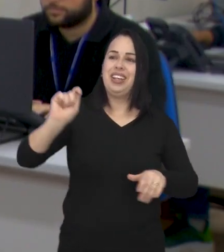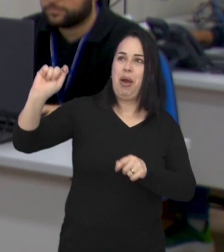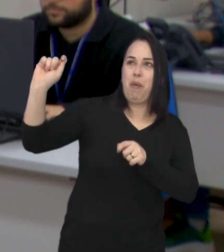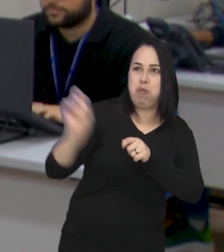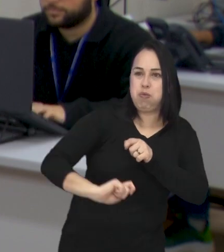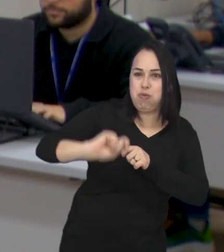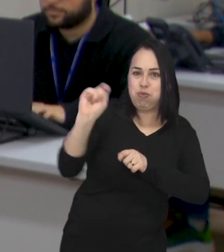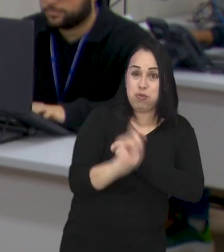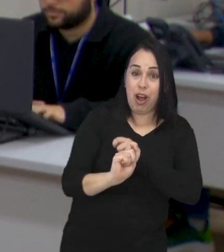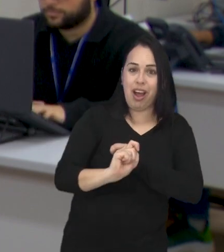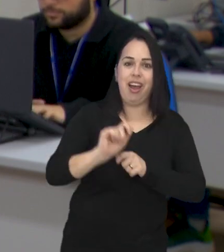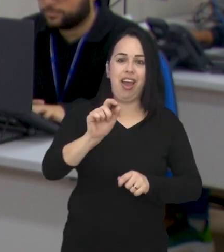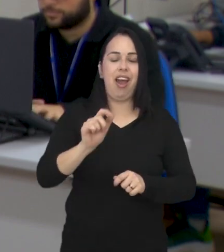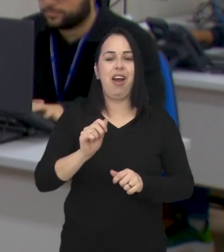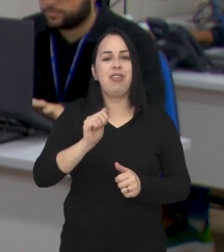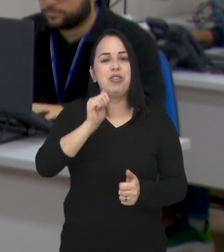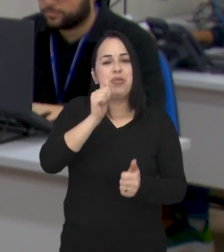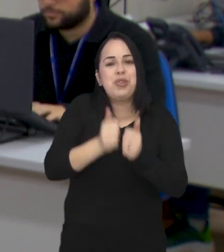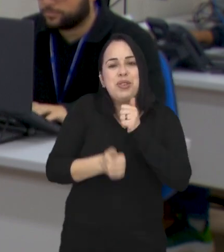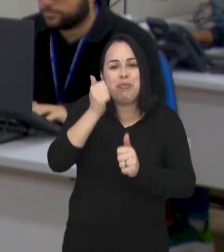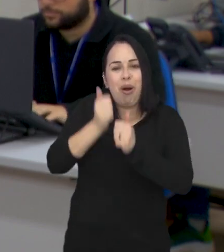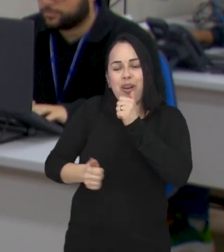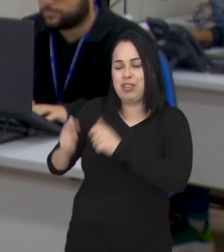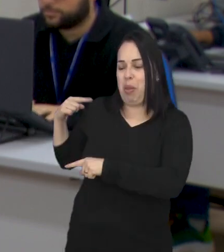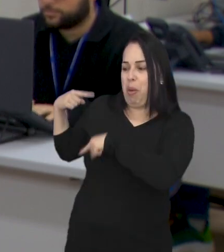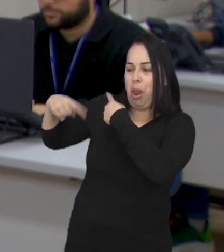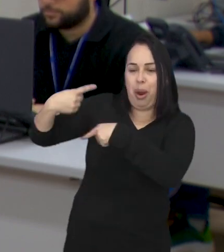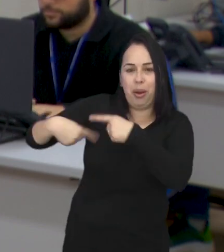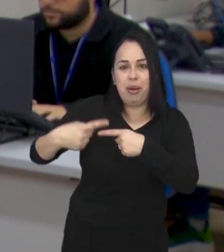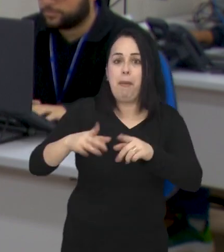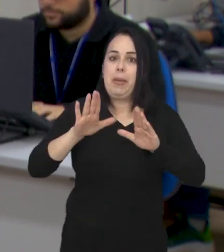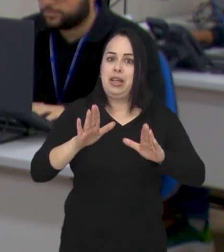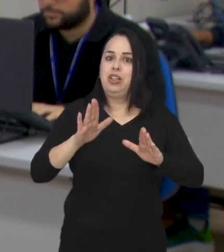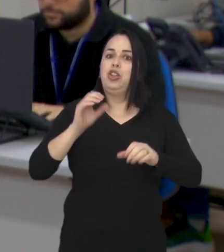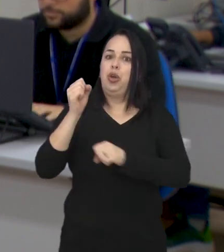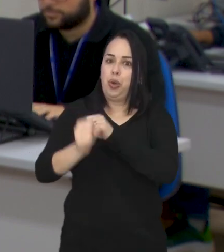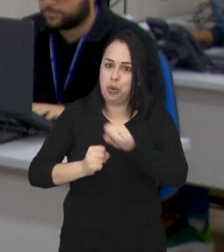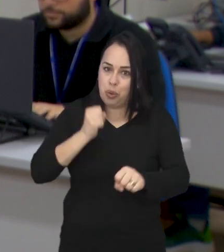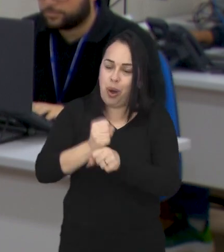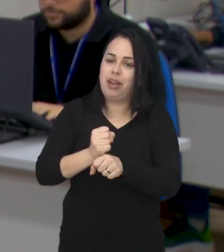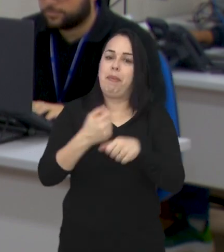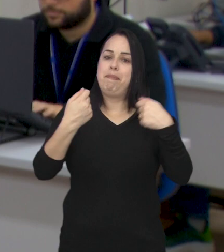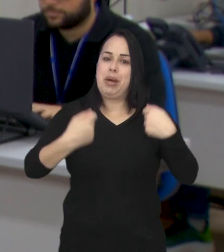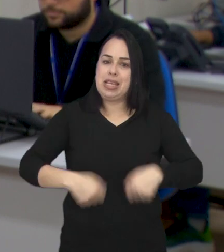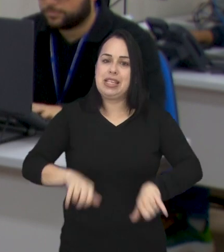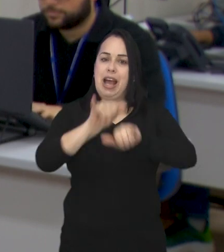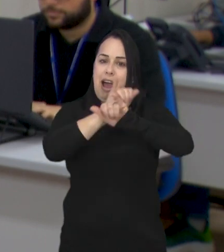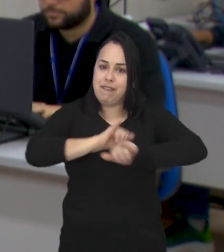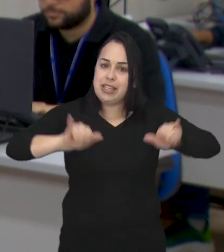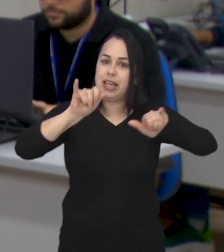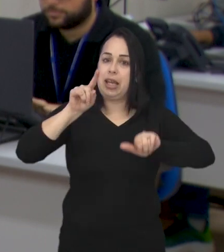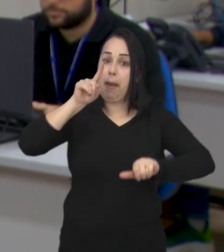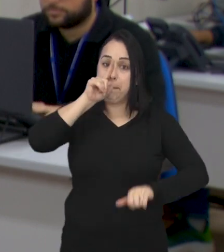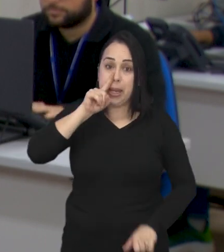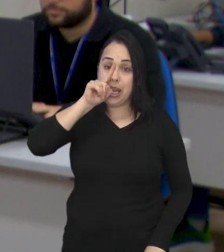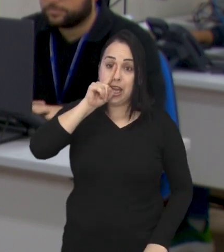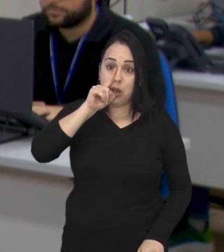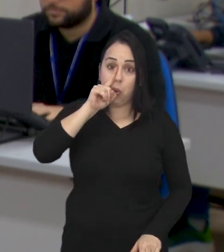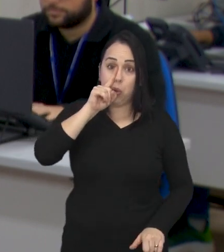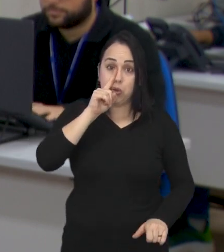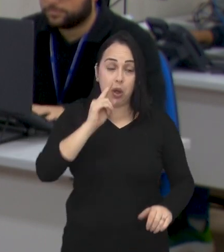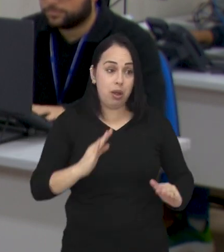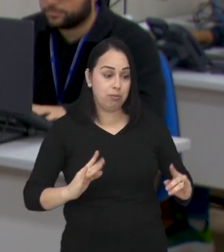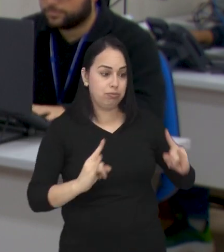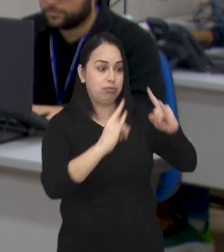pipa, uma diversão e até mesmo um esporte de gerações. Mesmo assim, todo ano a gente tem que lembrar dos riscos de praticar a